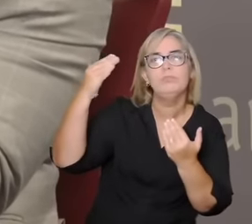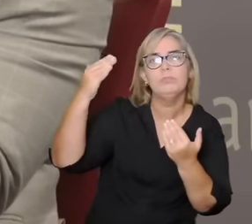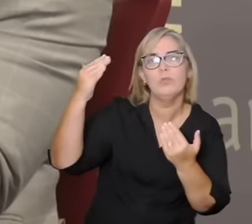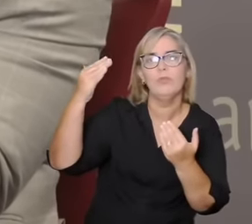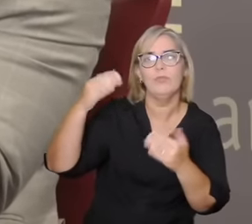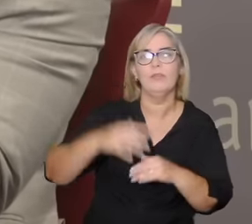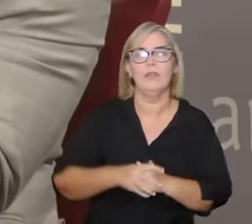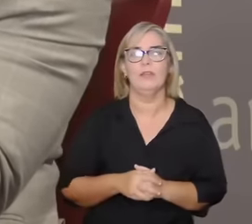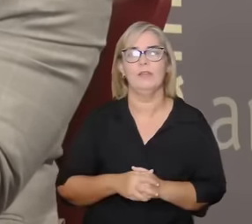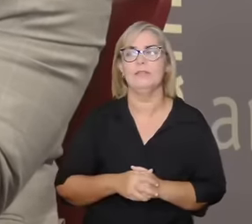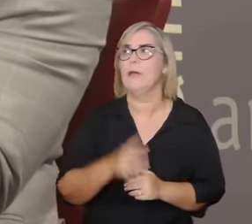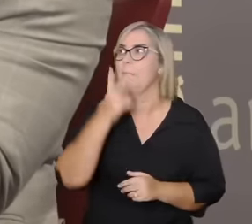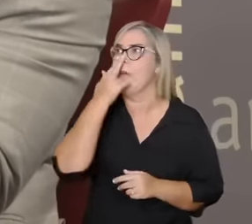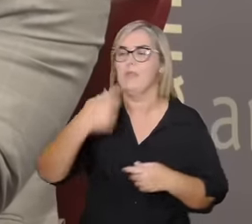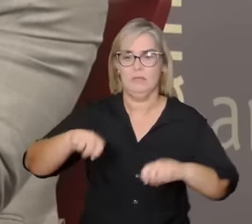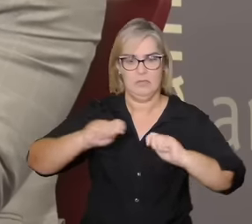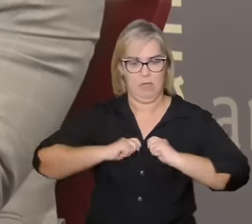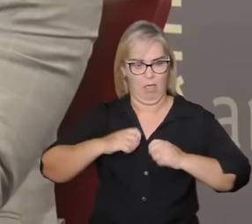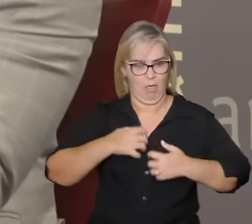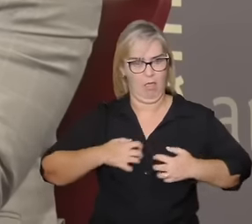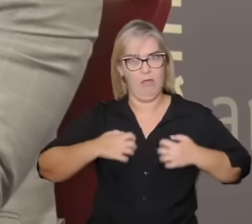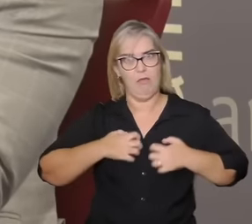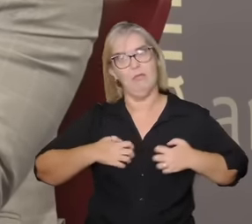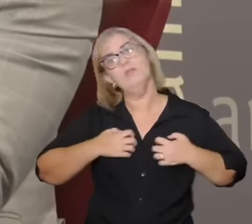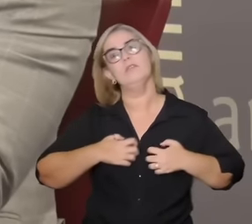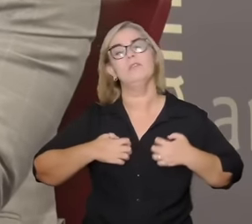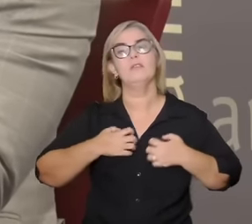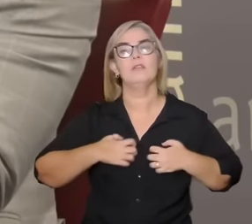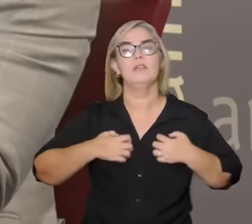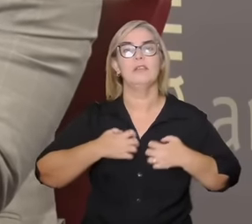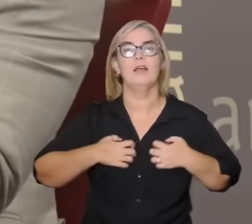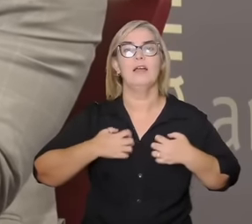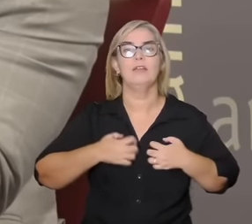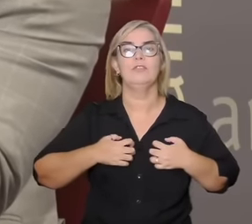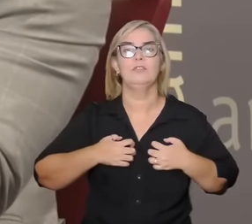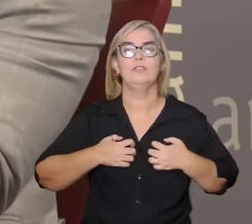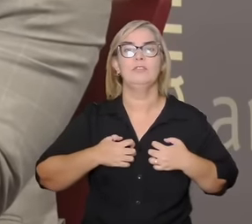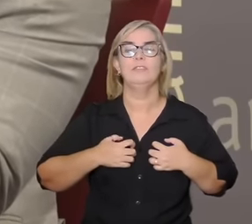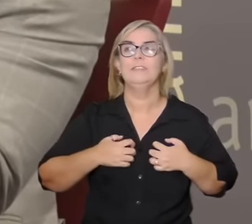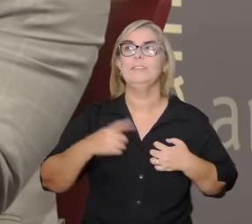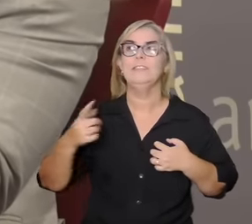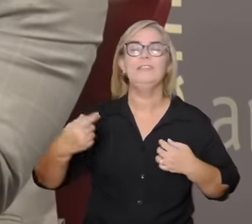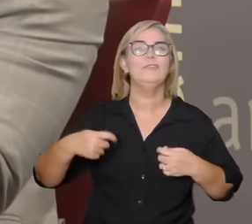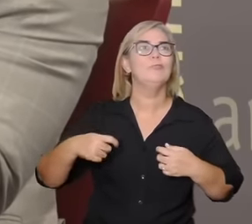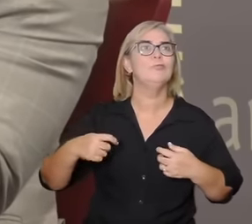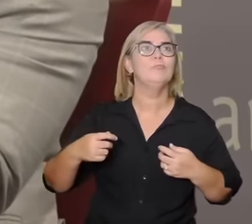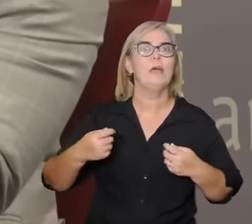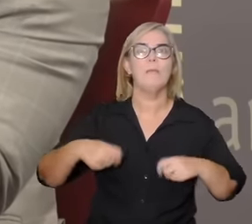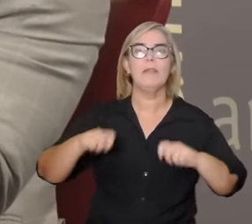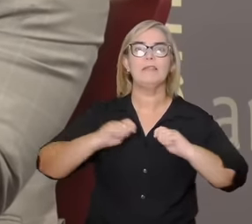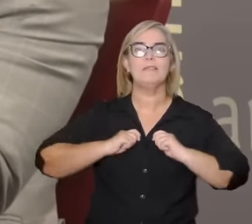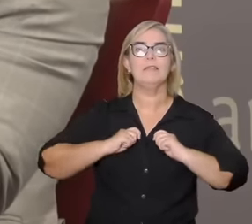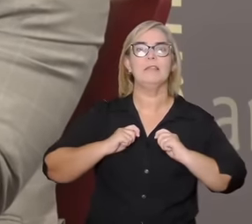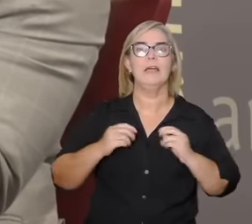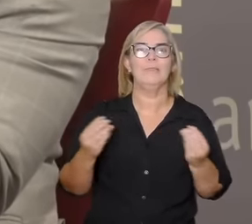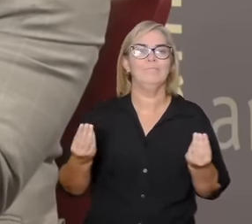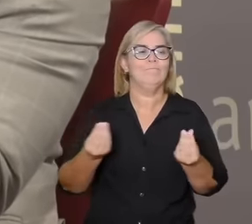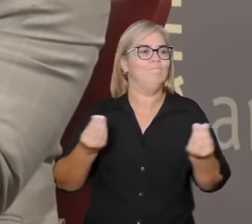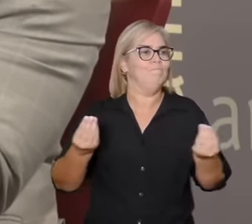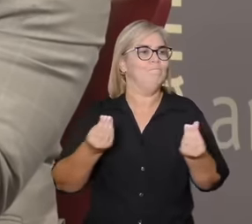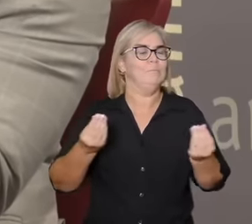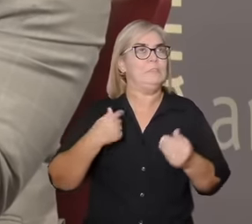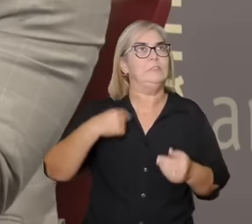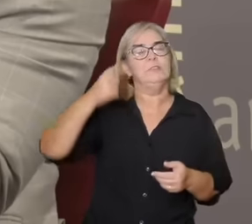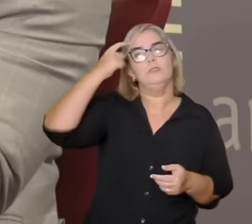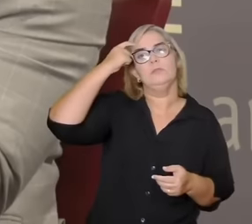produz ansiedade produz tudo mais e isso leva a caminhos que a gente vai precisar pensar sobre